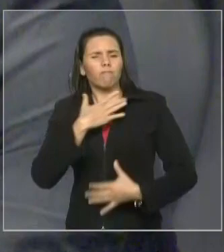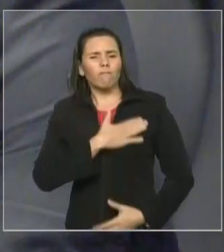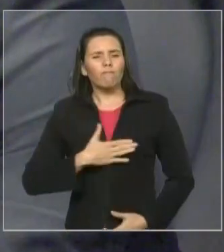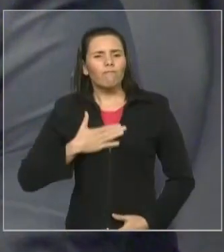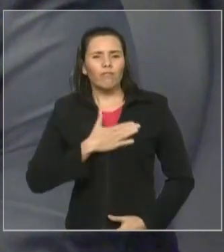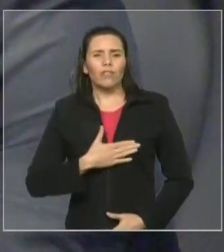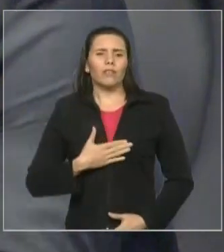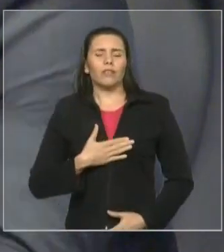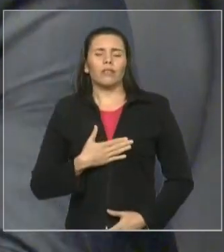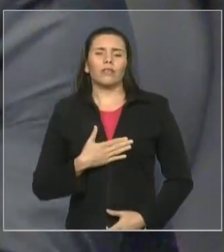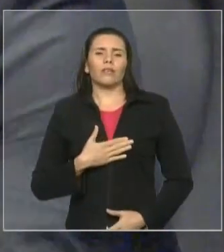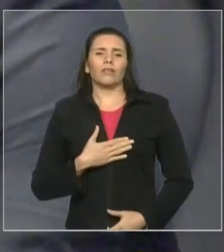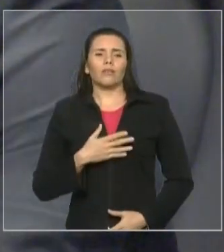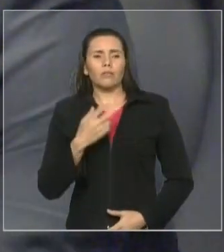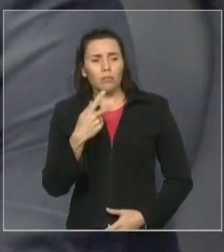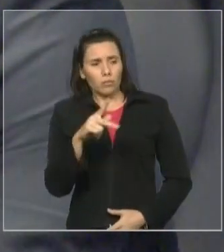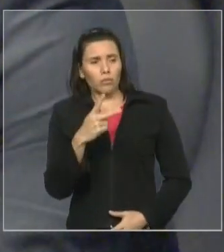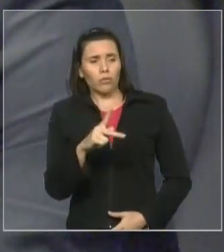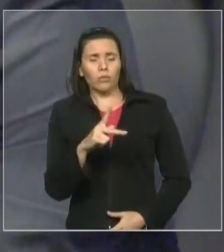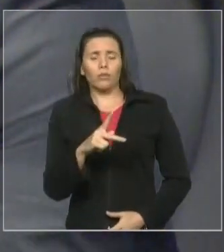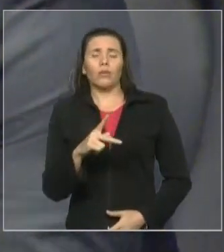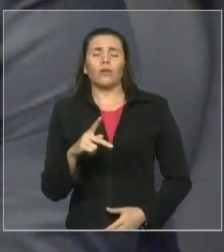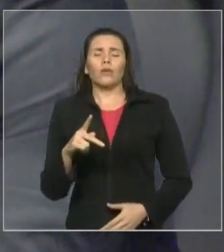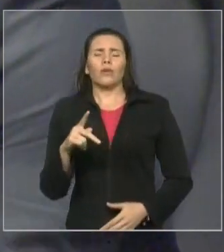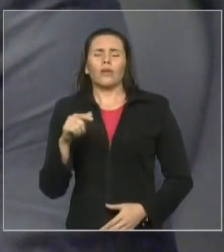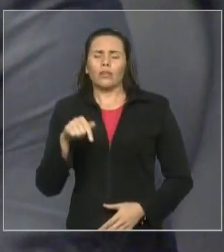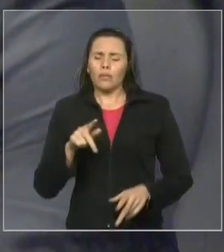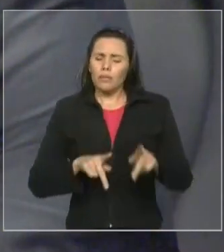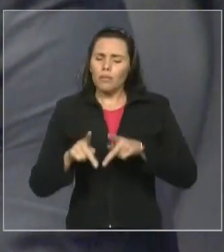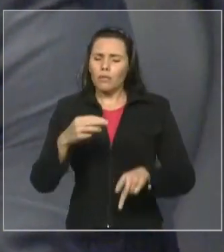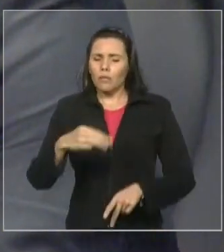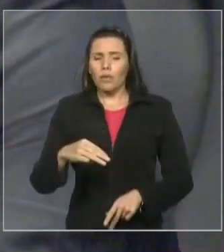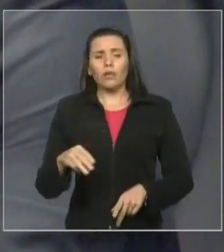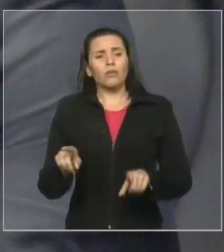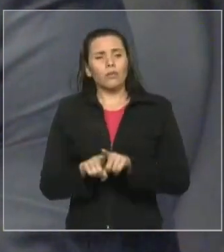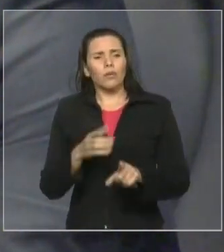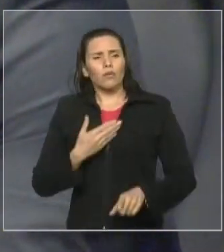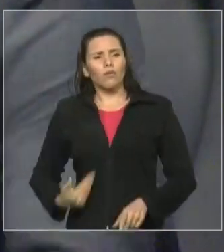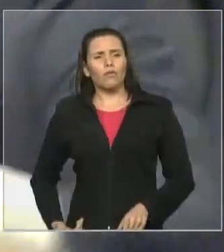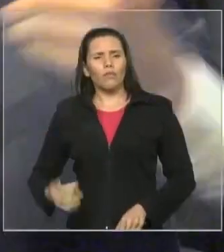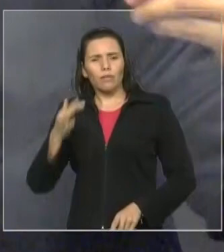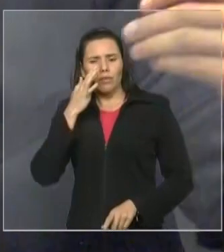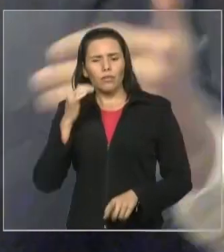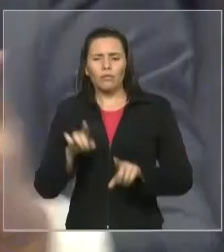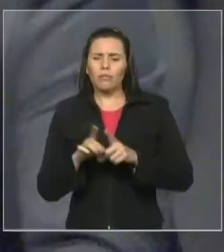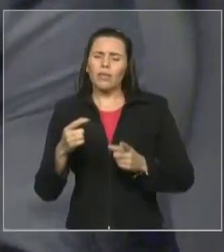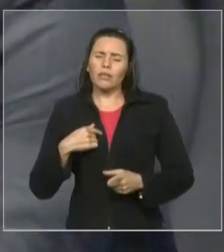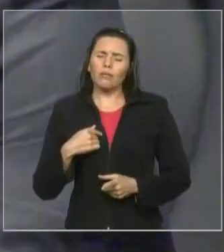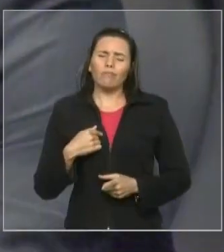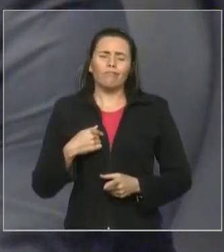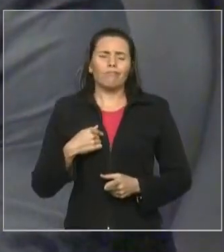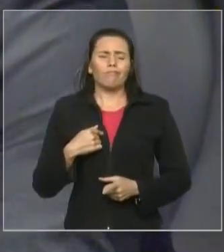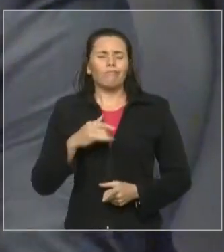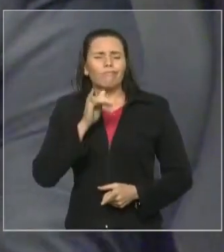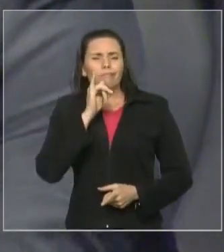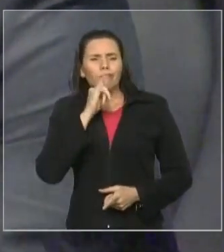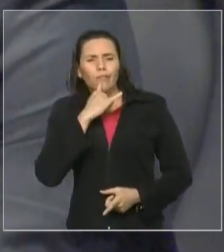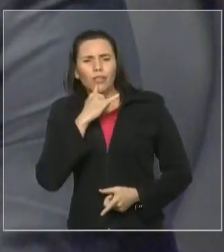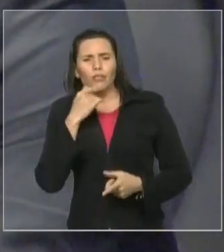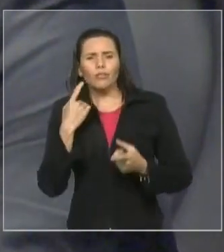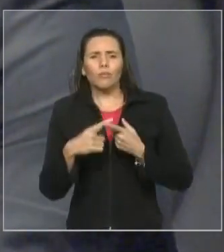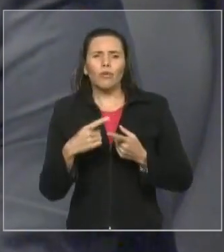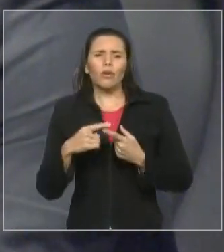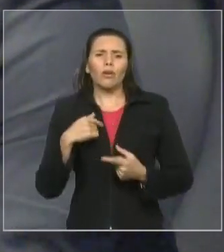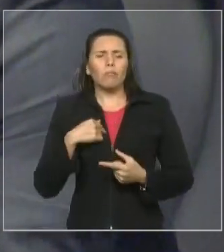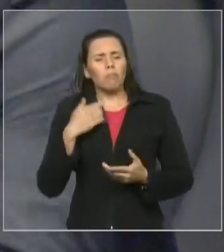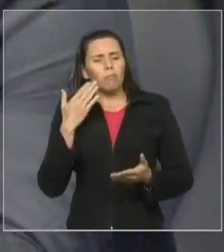povo do Maranhão, pelo governo, Flavio Dino, eu fiquei um pouco triste por perder você aqui um pouco mais próximo